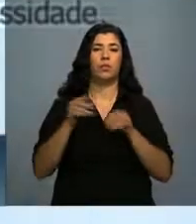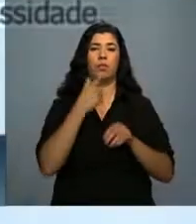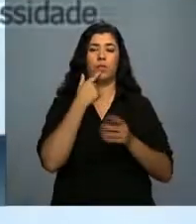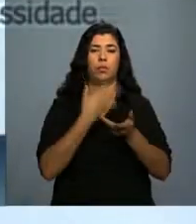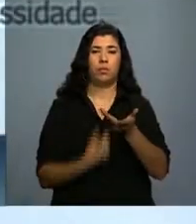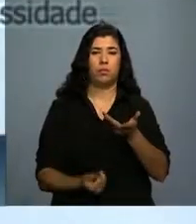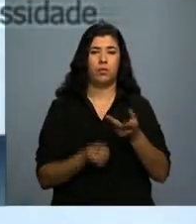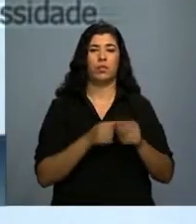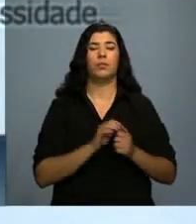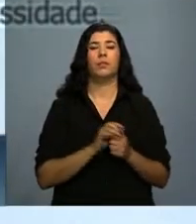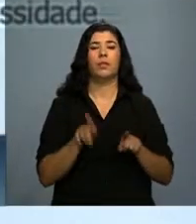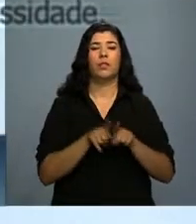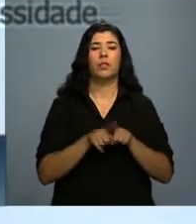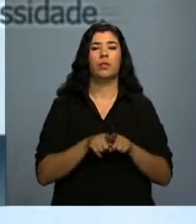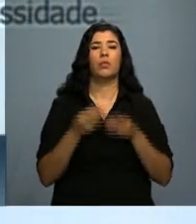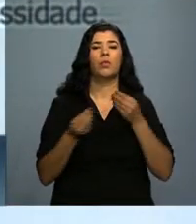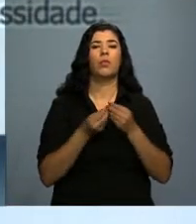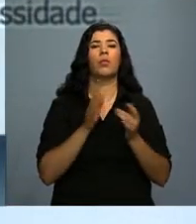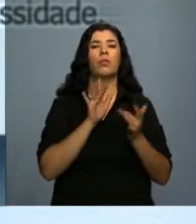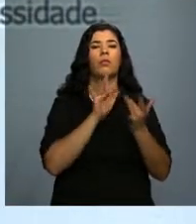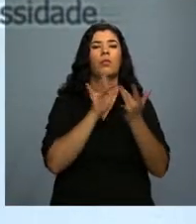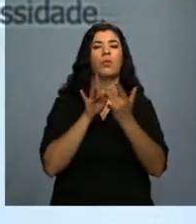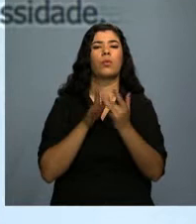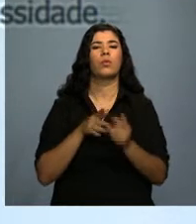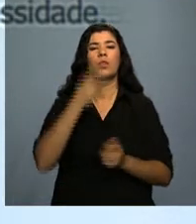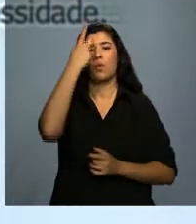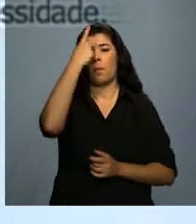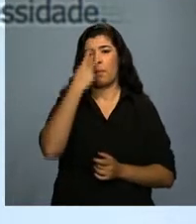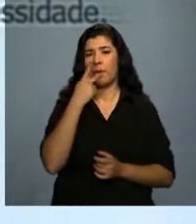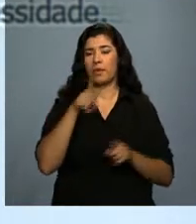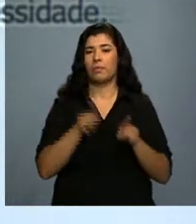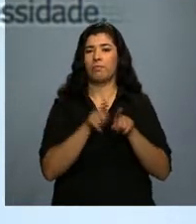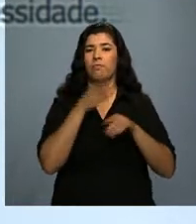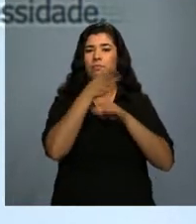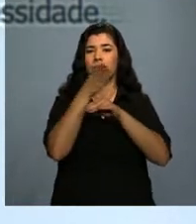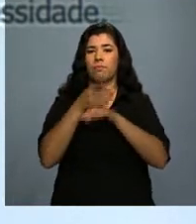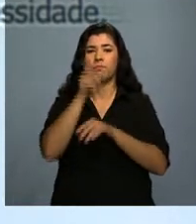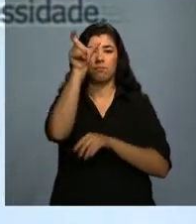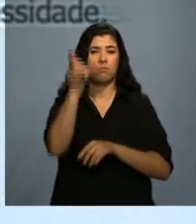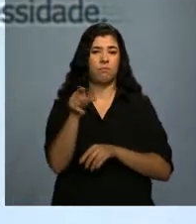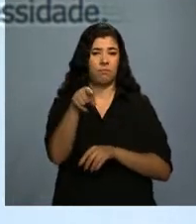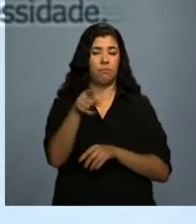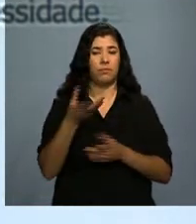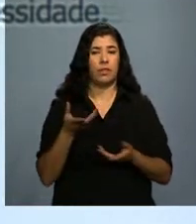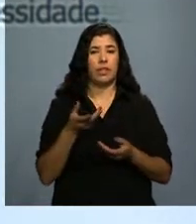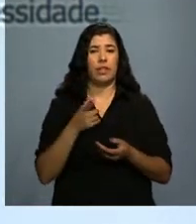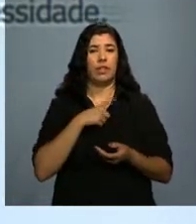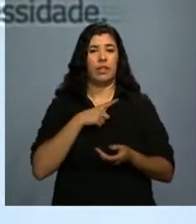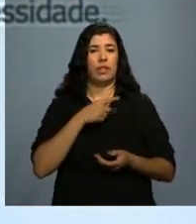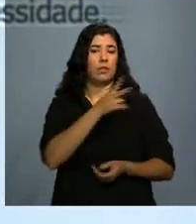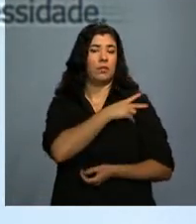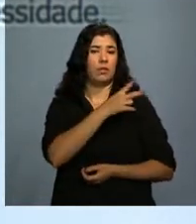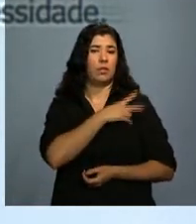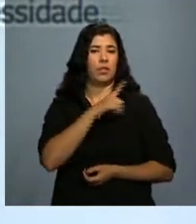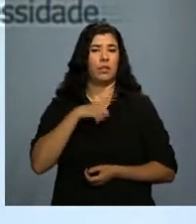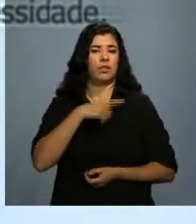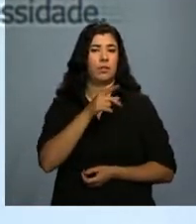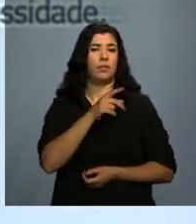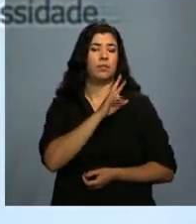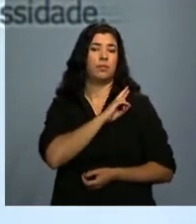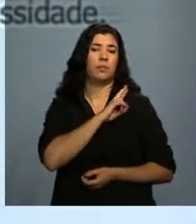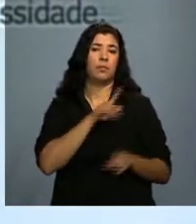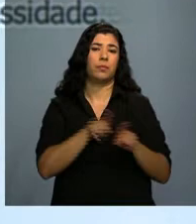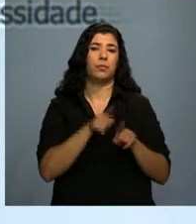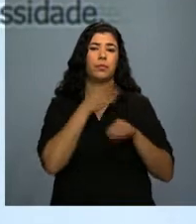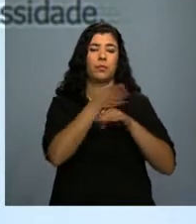Aqui são os perfis de acesso, Supervisor de Agência Transicional, e o Técnico de Agência Transicional, mas também vai